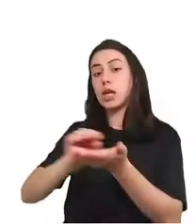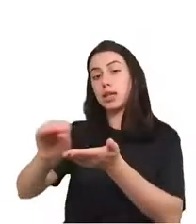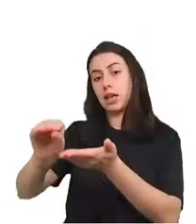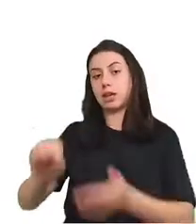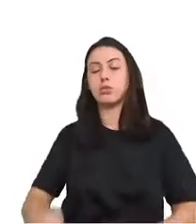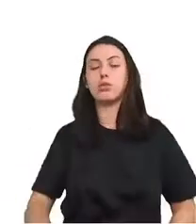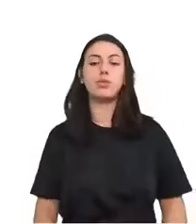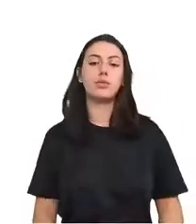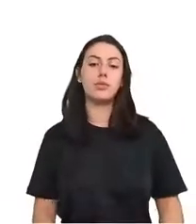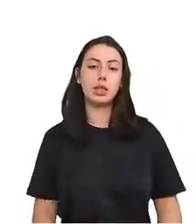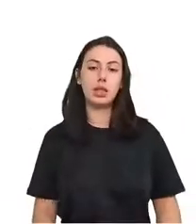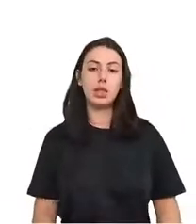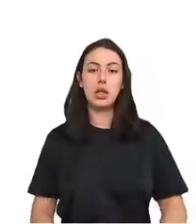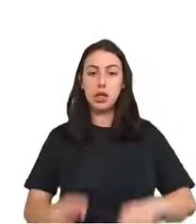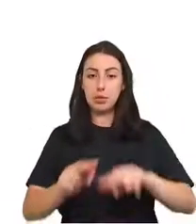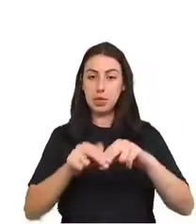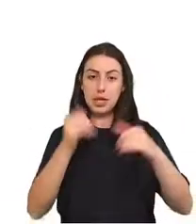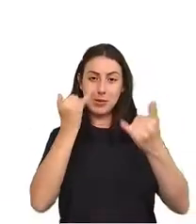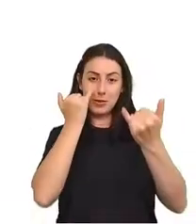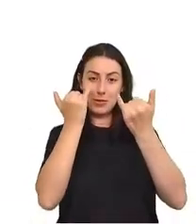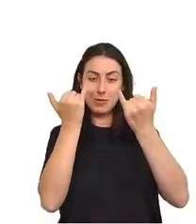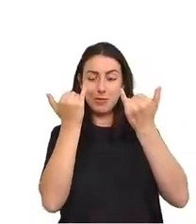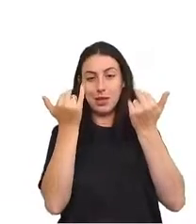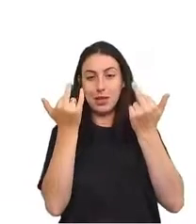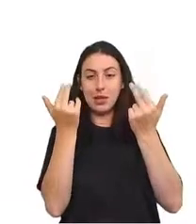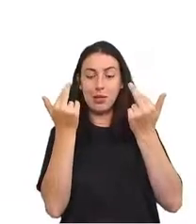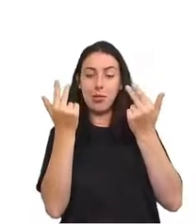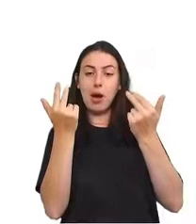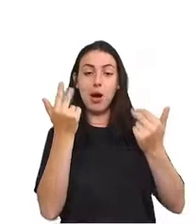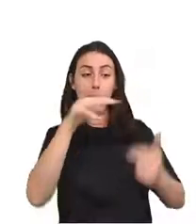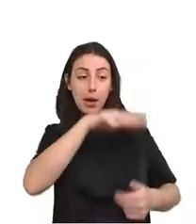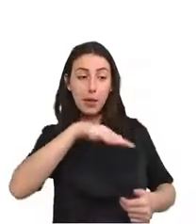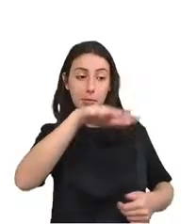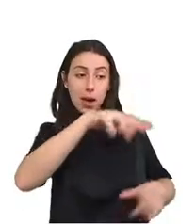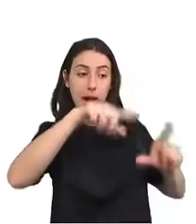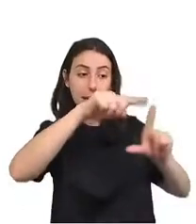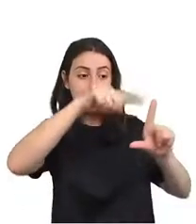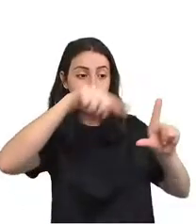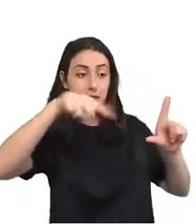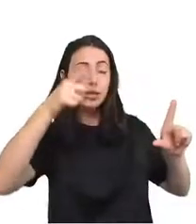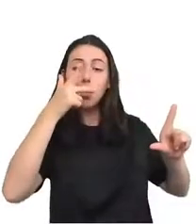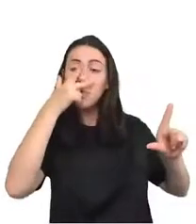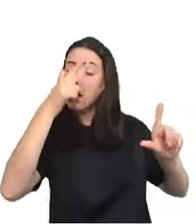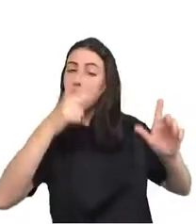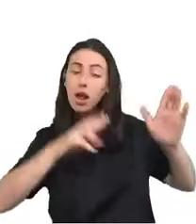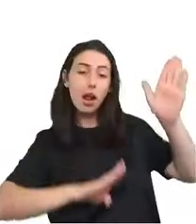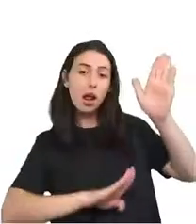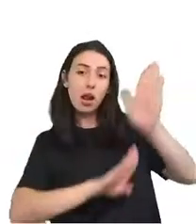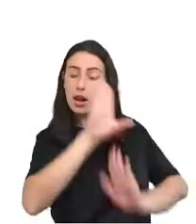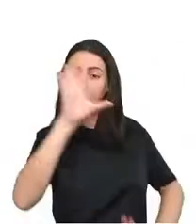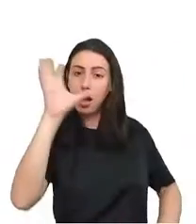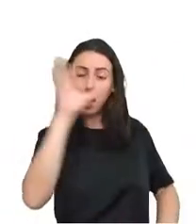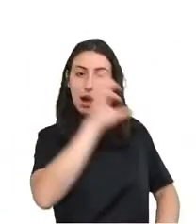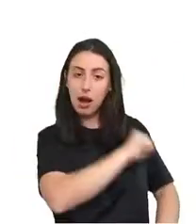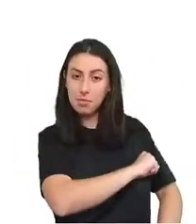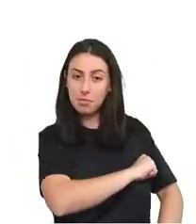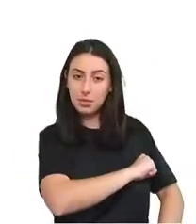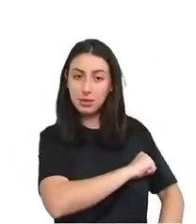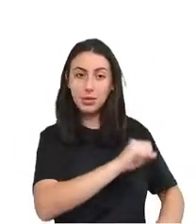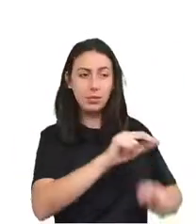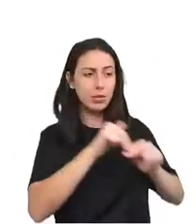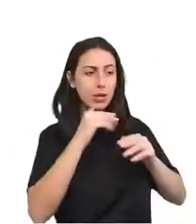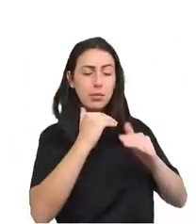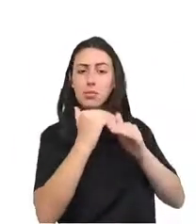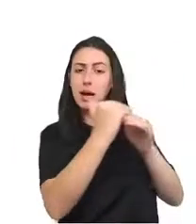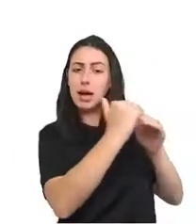mas informalmente, como uma área da estatística que se desenvolve muito rápido. Então, o que esses padrões significam?